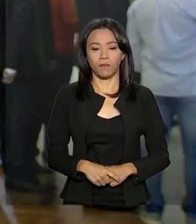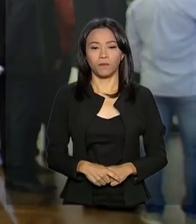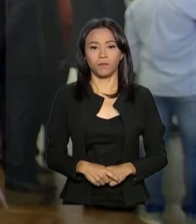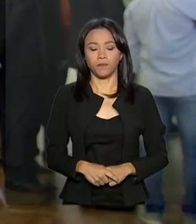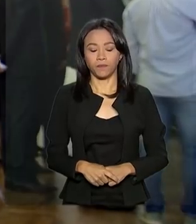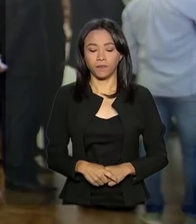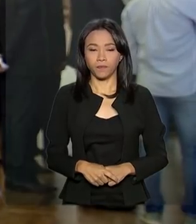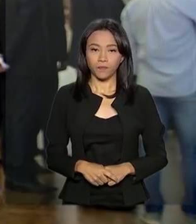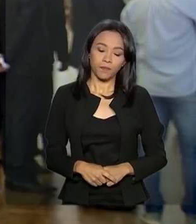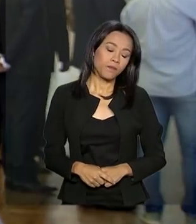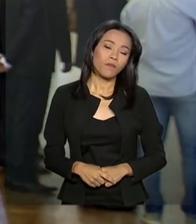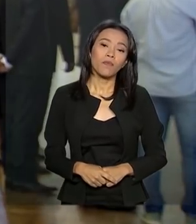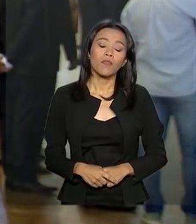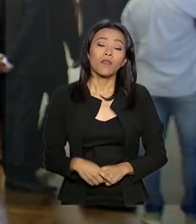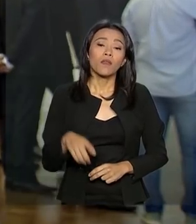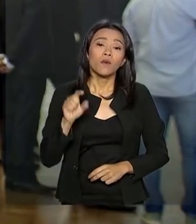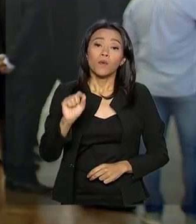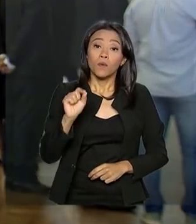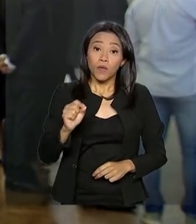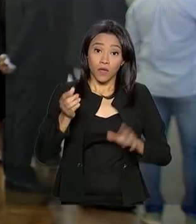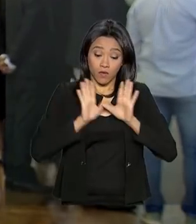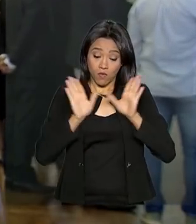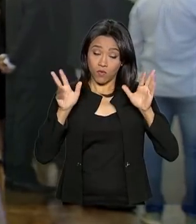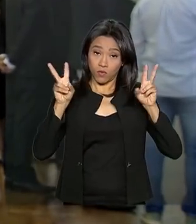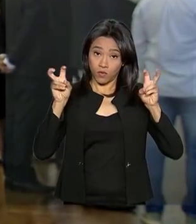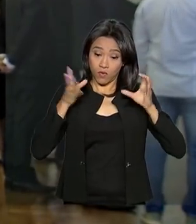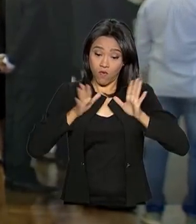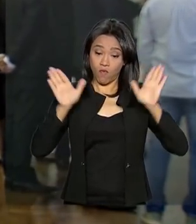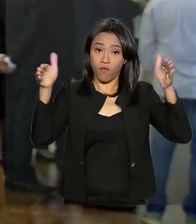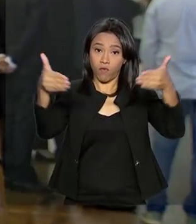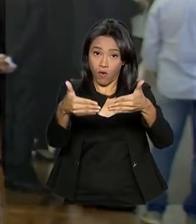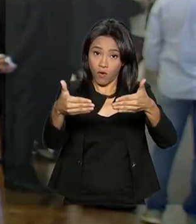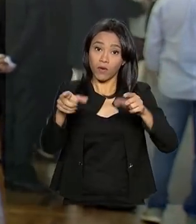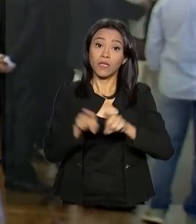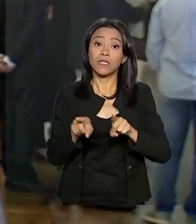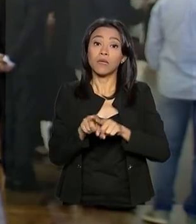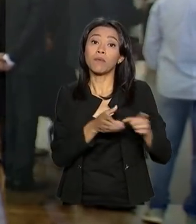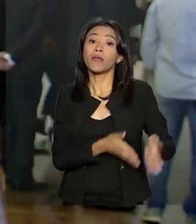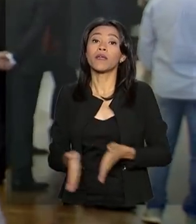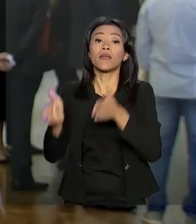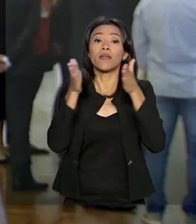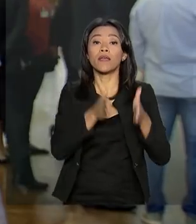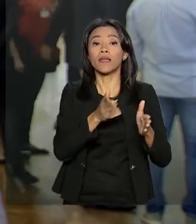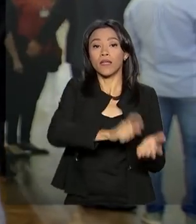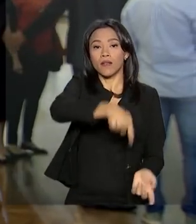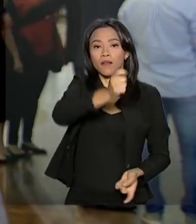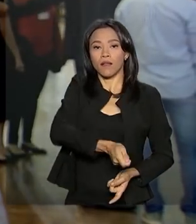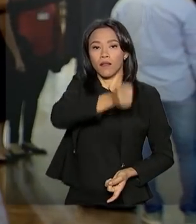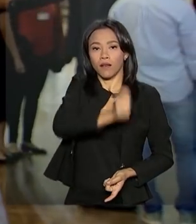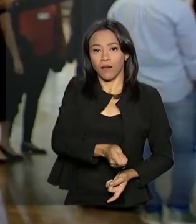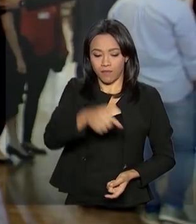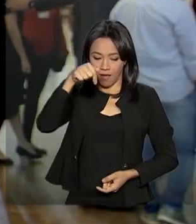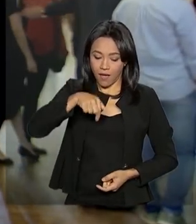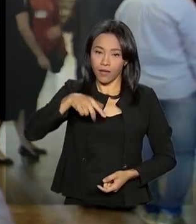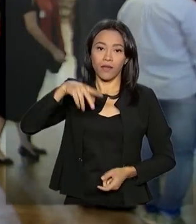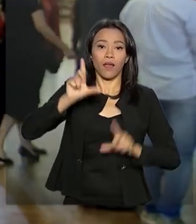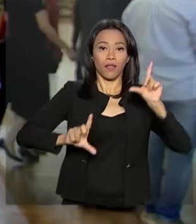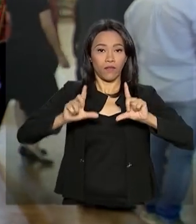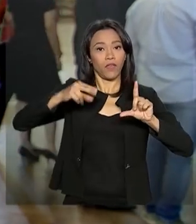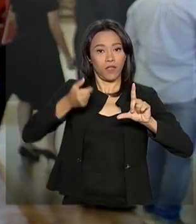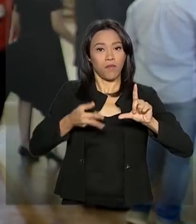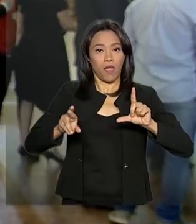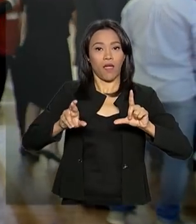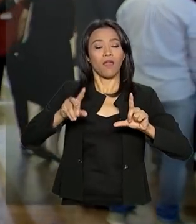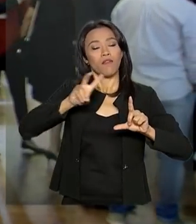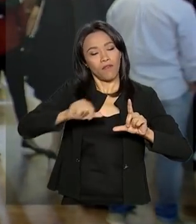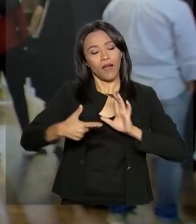A respeito do Fórum Empresarial e do leilão dos portos na B3, a NBR transmitirá,